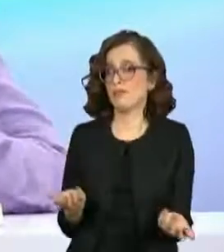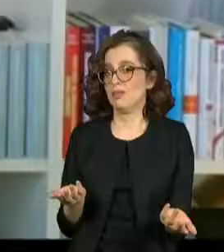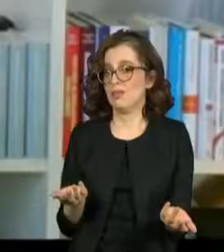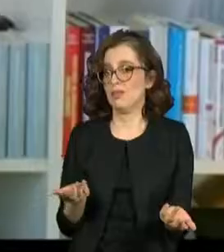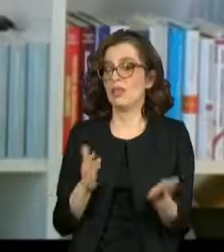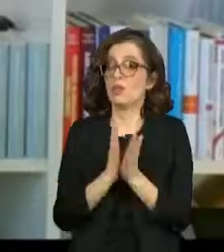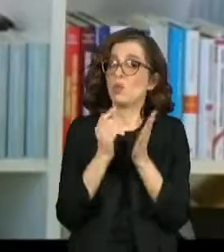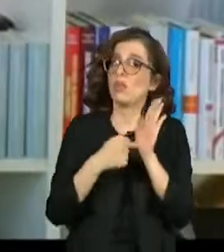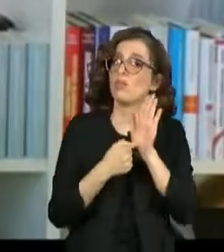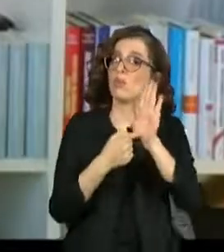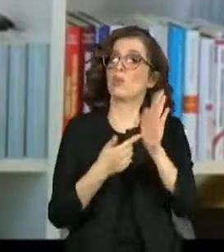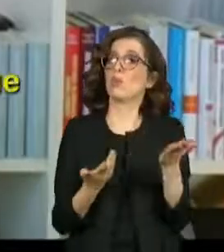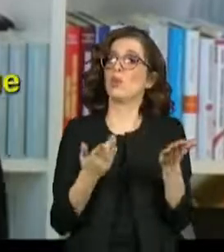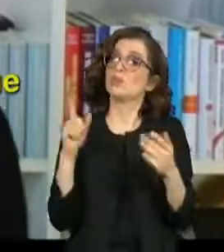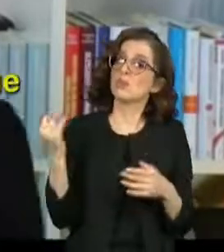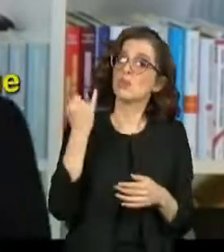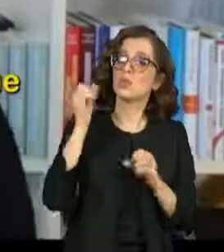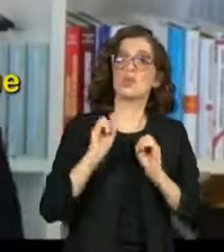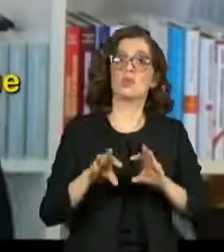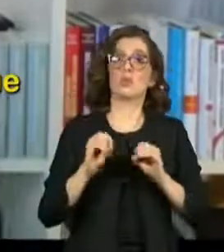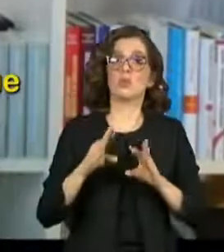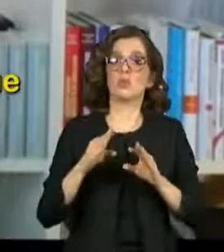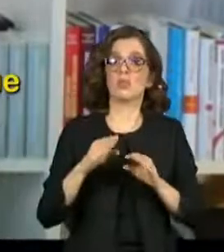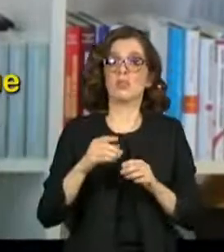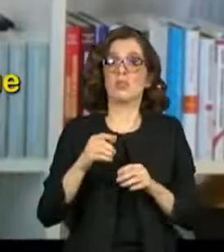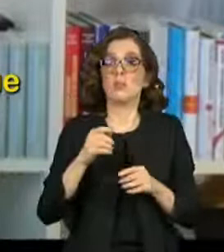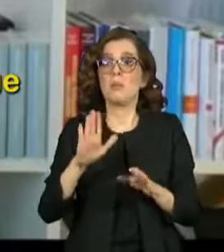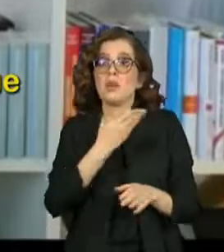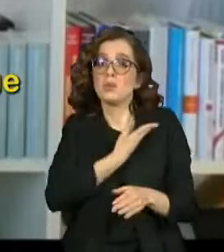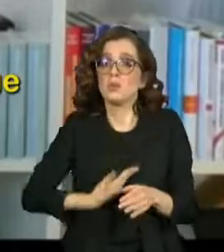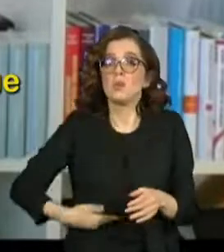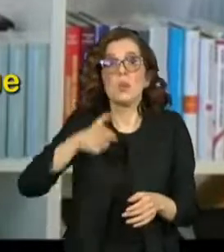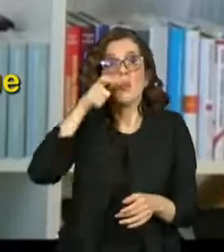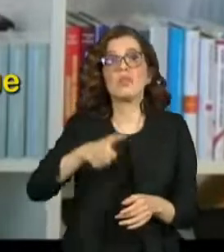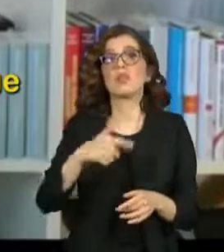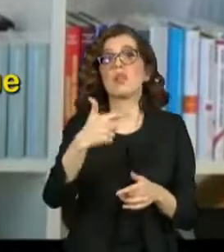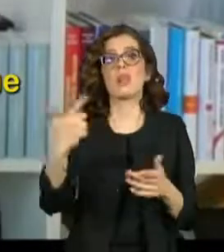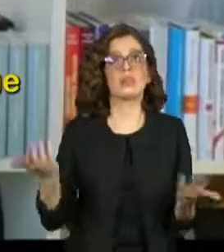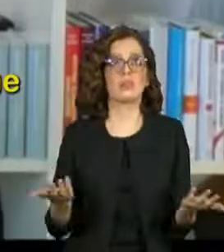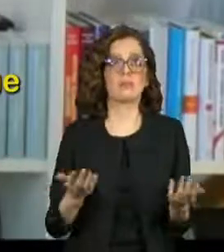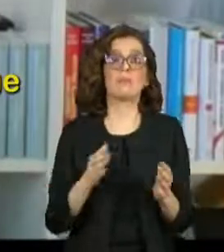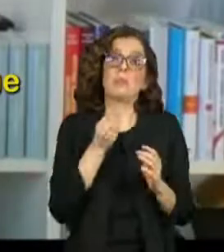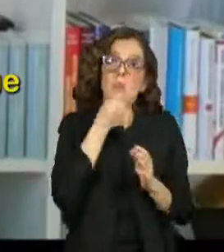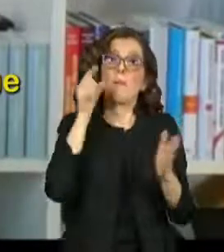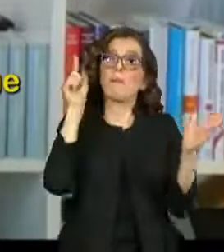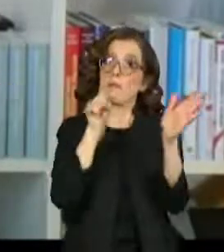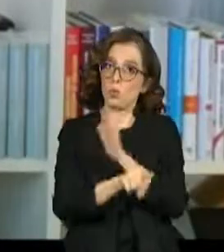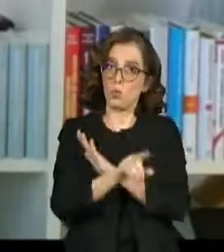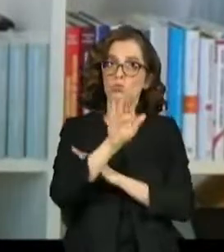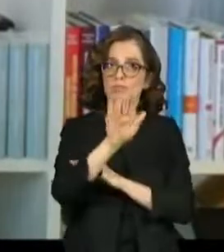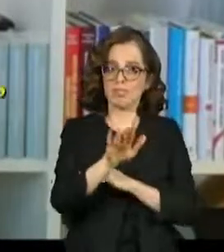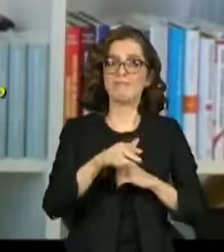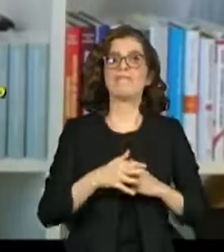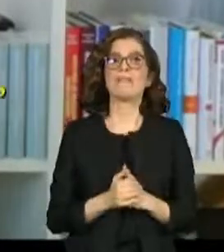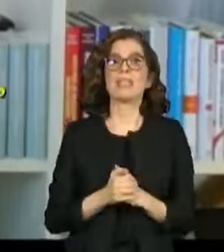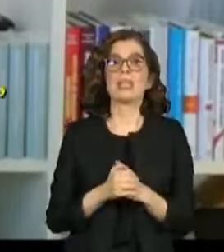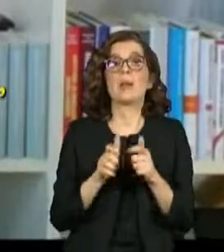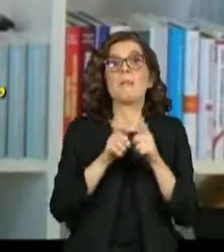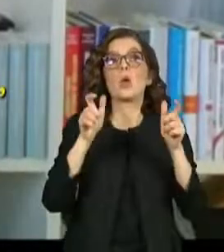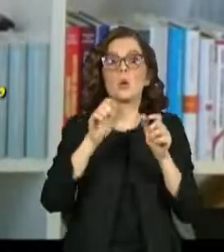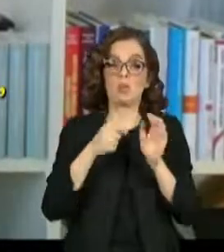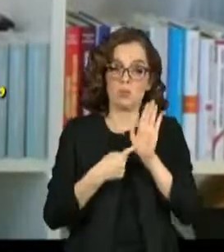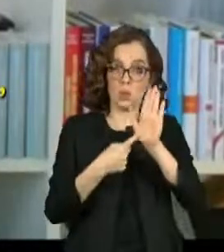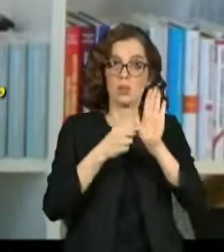educação? Sim, é uma boa pergunta. Eu acho que parte de isso é porque é um longo-term investimento, e